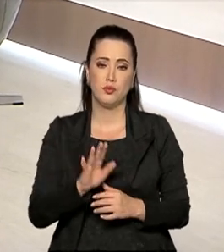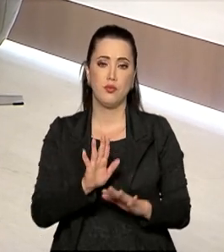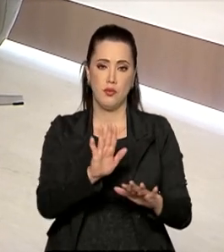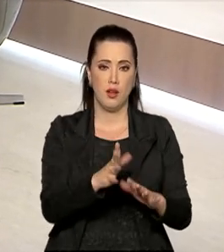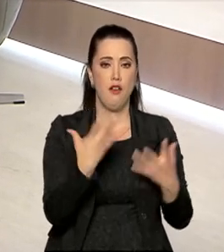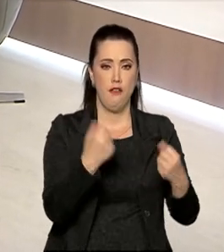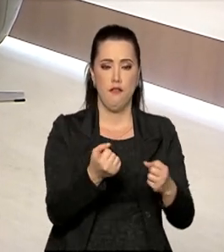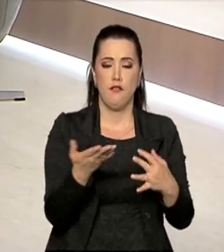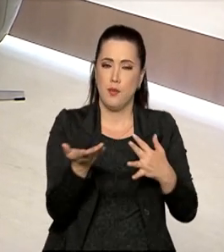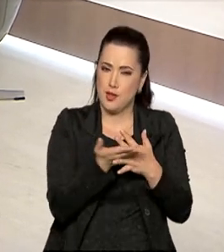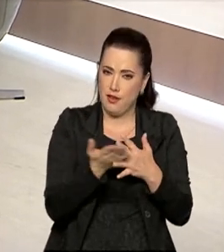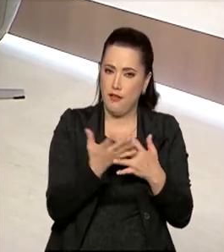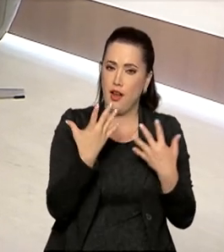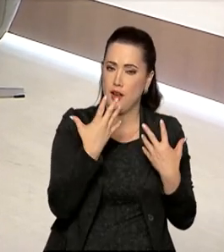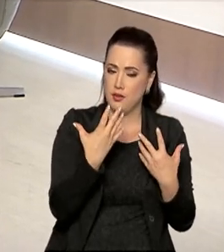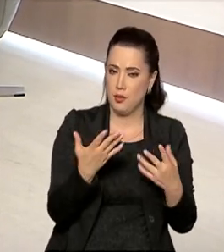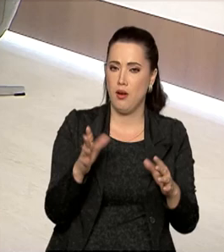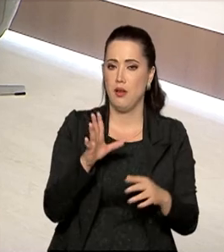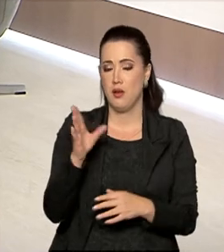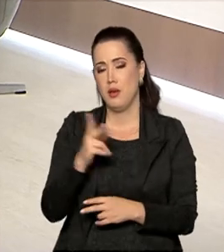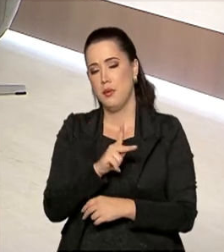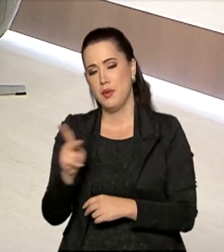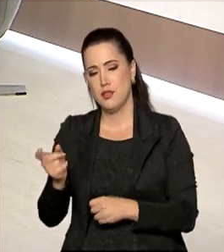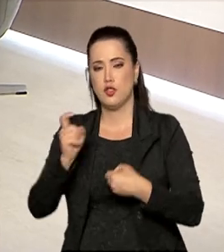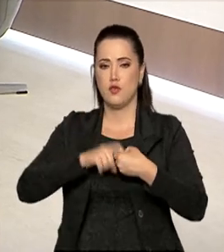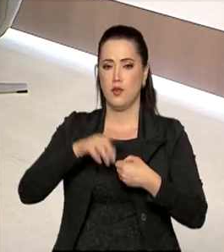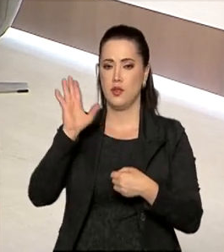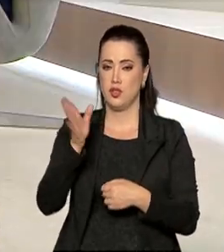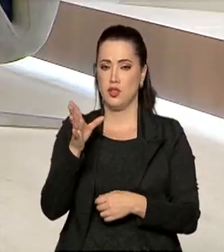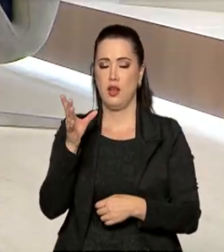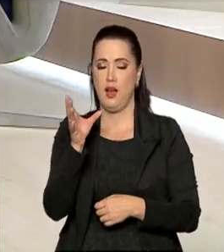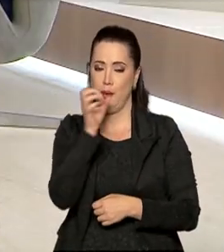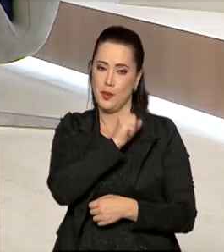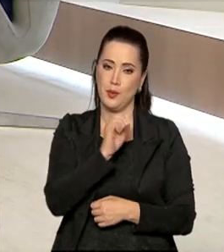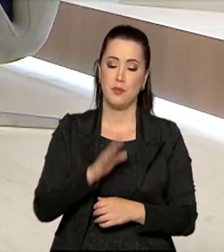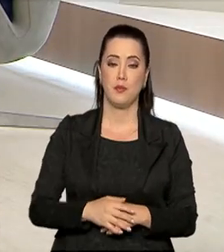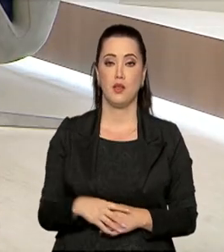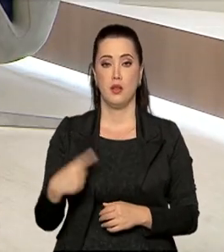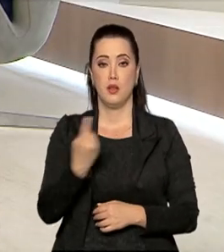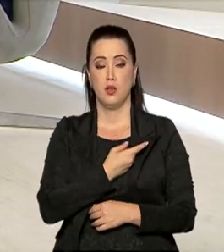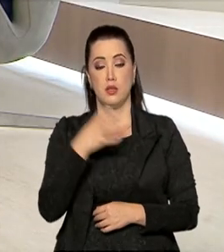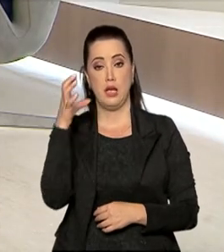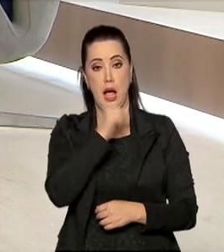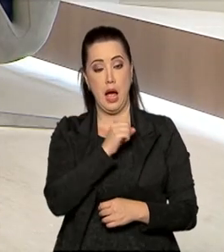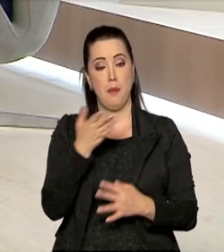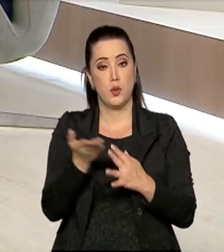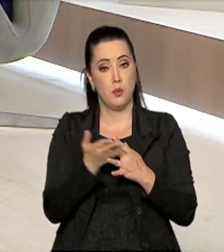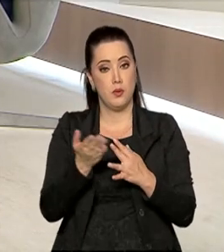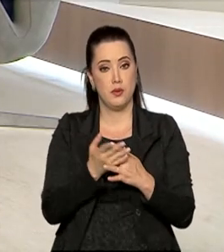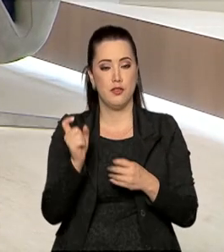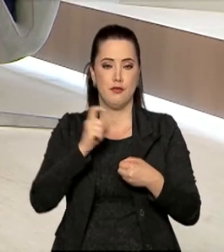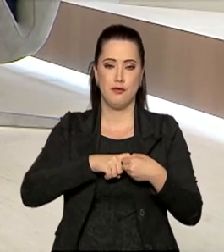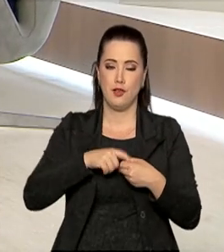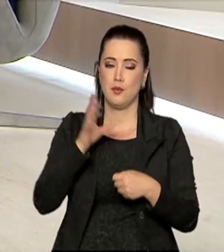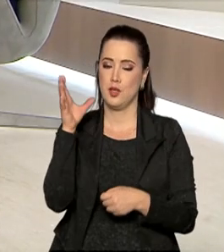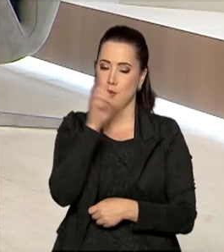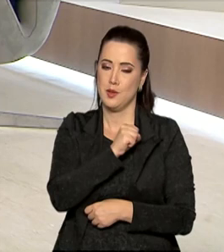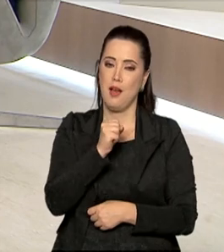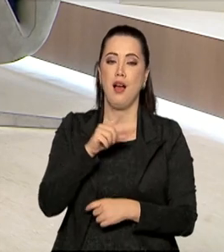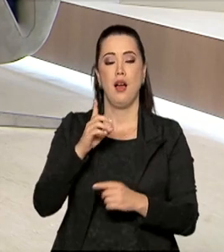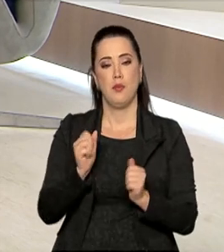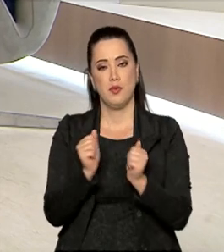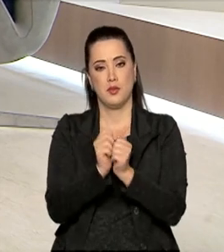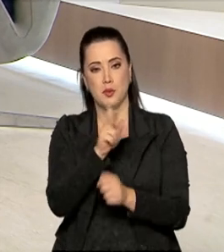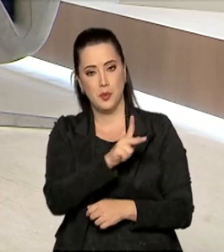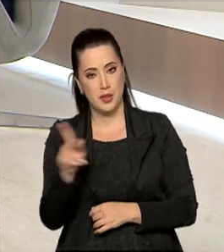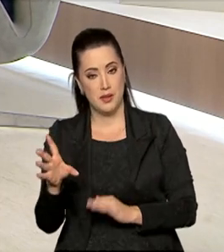vai para um rápido intervalo. Presente, a gente já volta com a nossa conversa. Vamos para um rápido intervalo e voltamos em instantes com